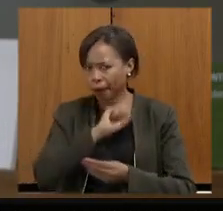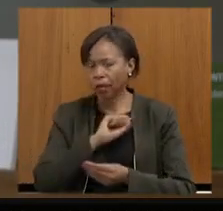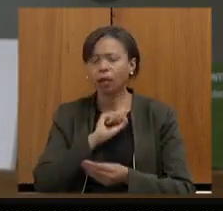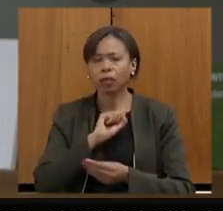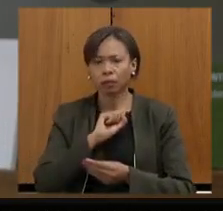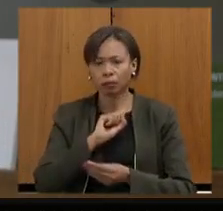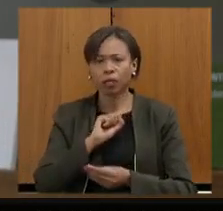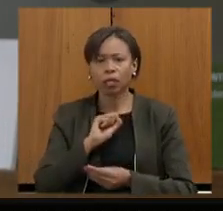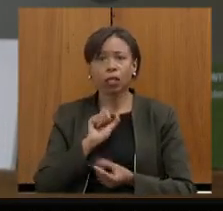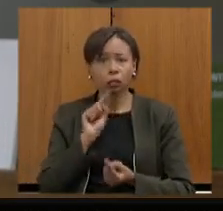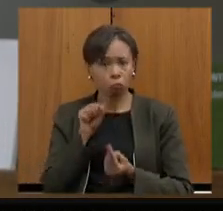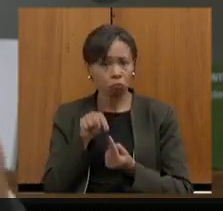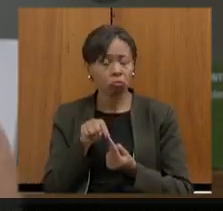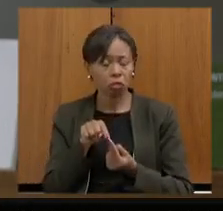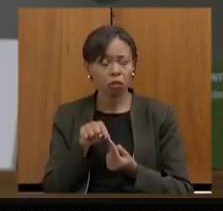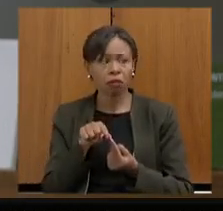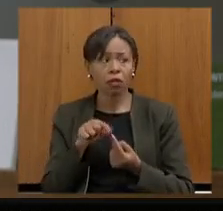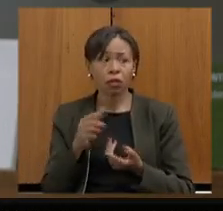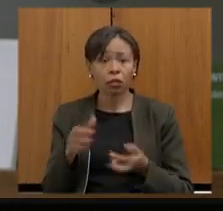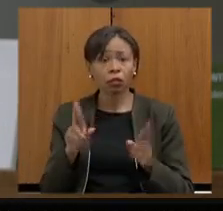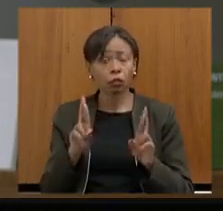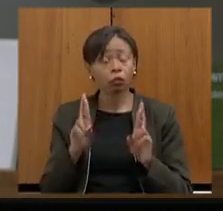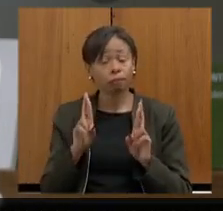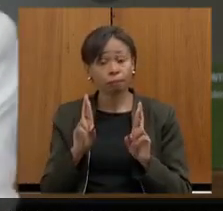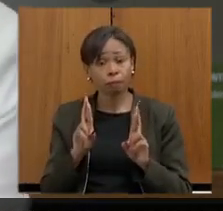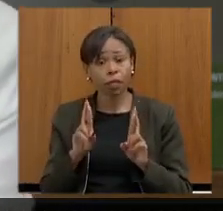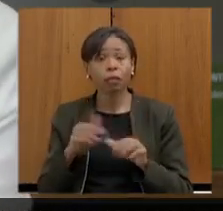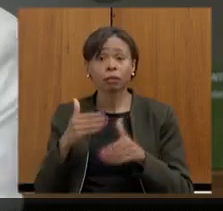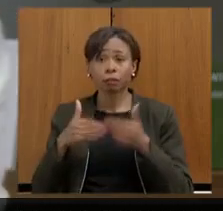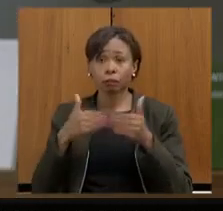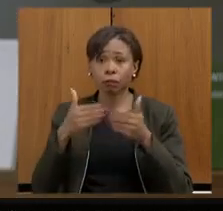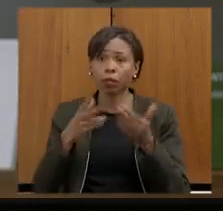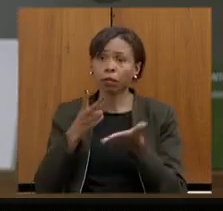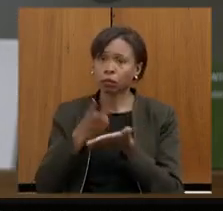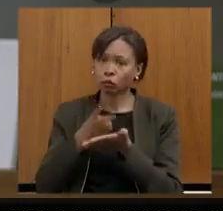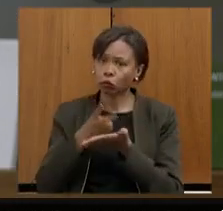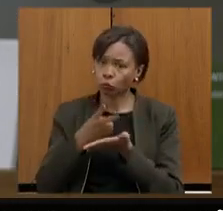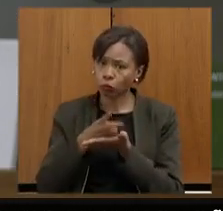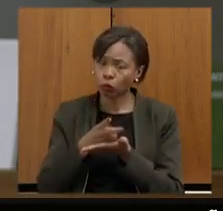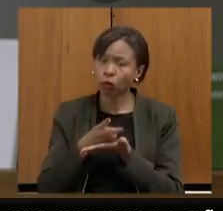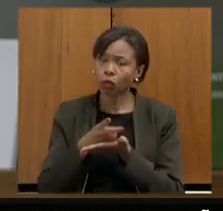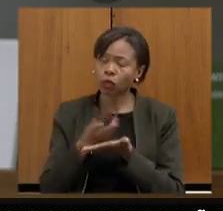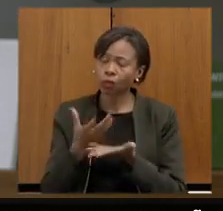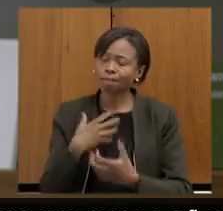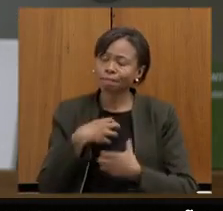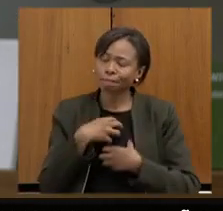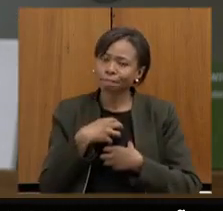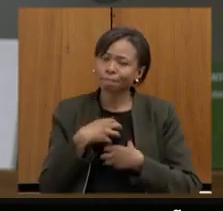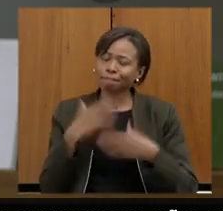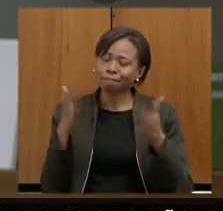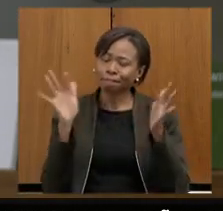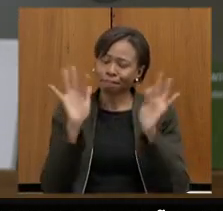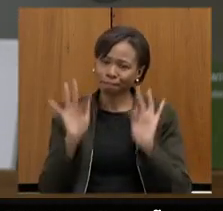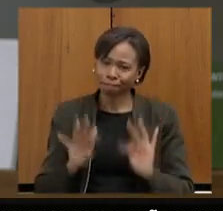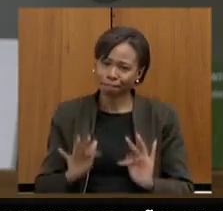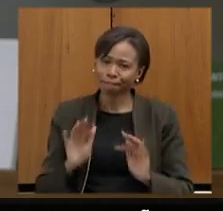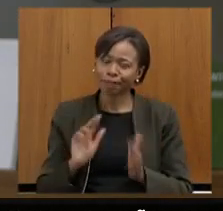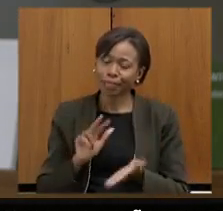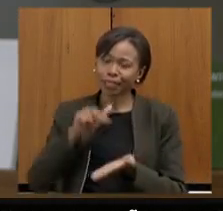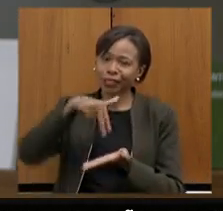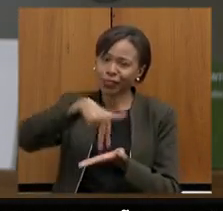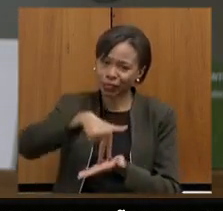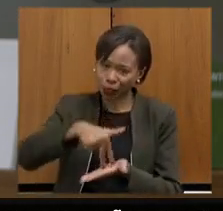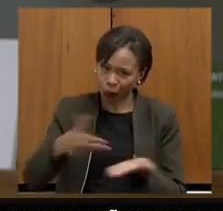e espero que esse processo seja contínuo e foi uma alegria para mim estar aqui hoje presidente